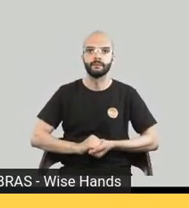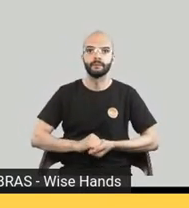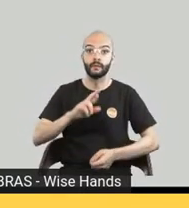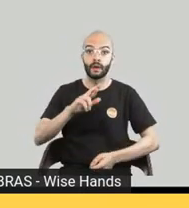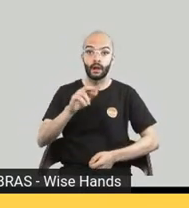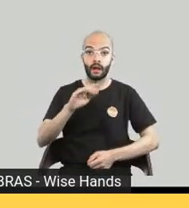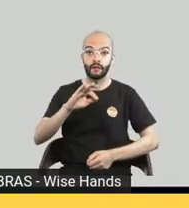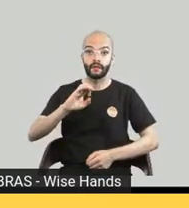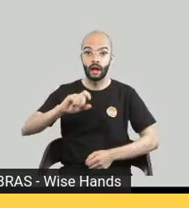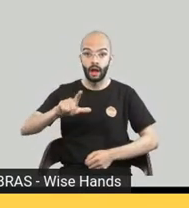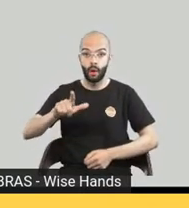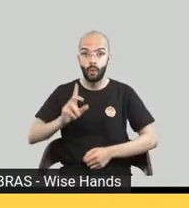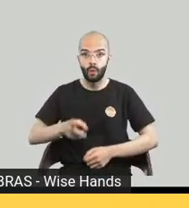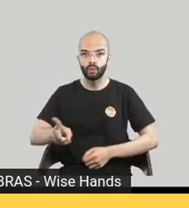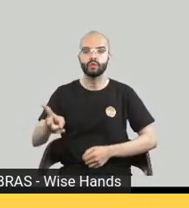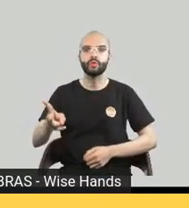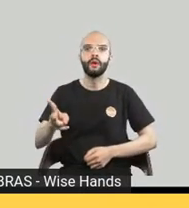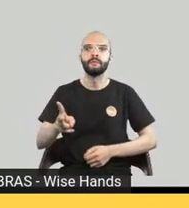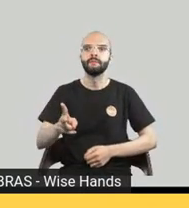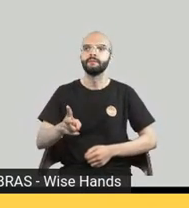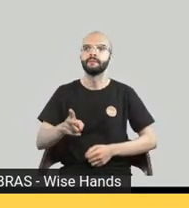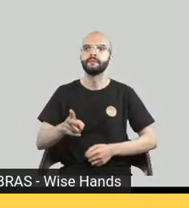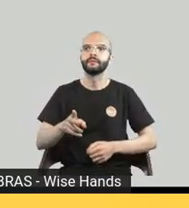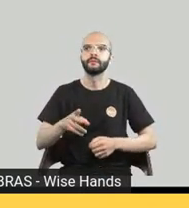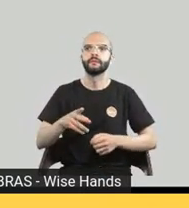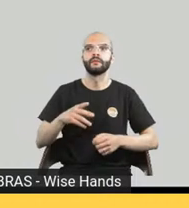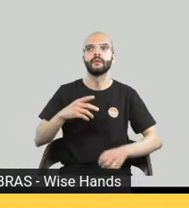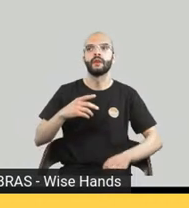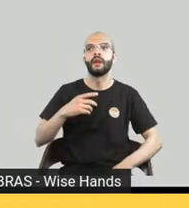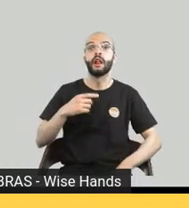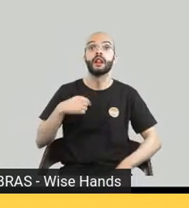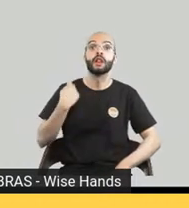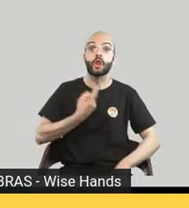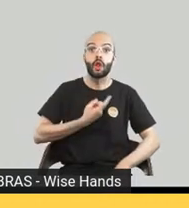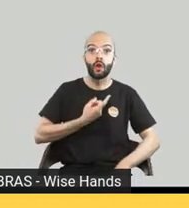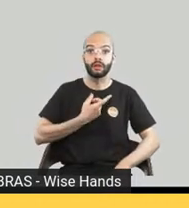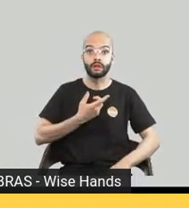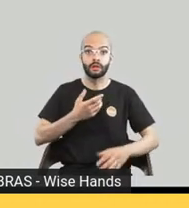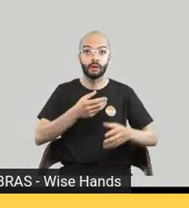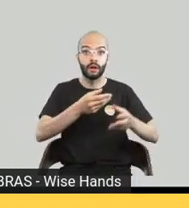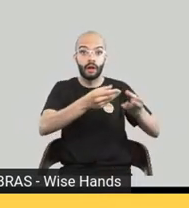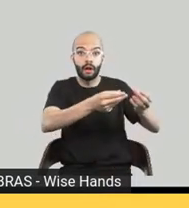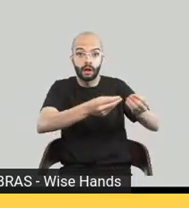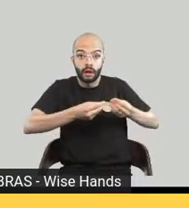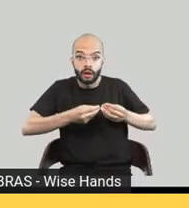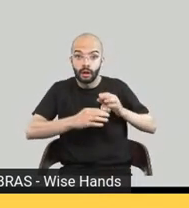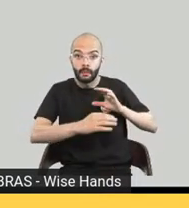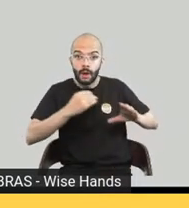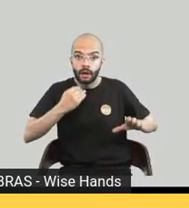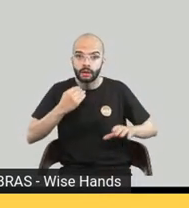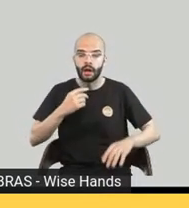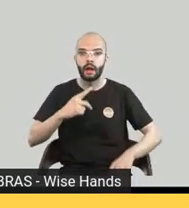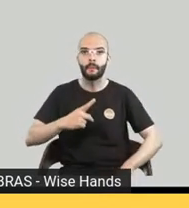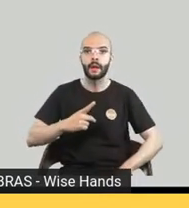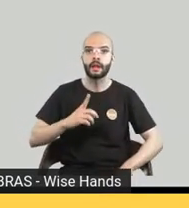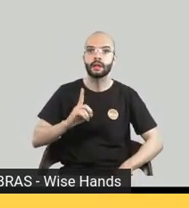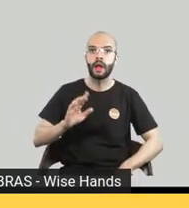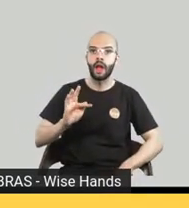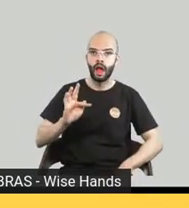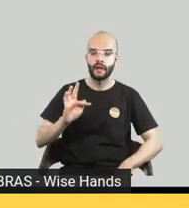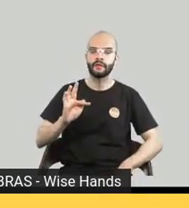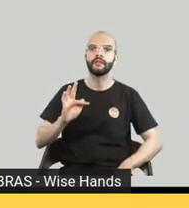gente é mais ou menos como foi dito a gente pega o pdf final faz uma análise desse material aí o material